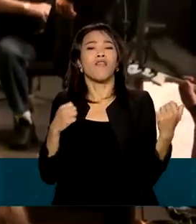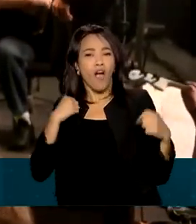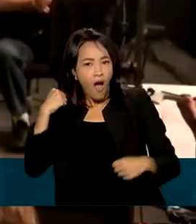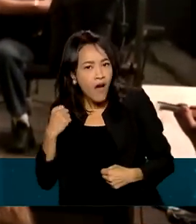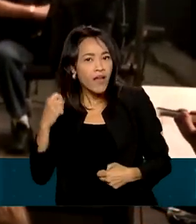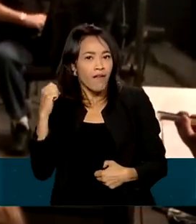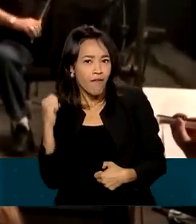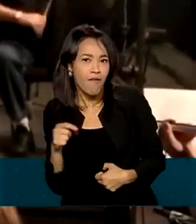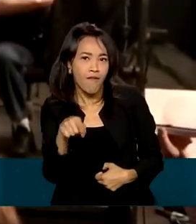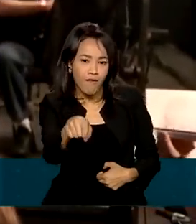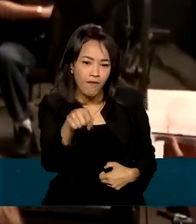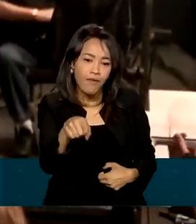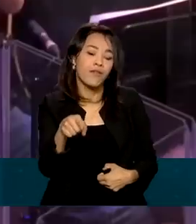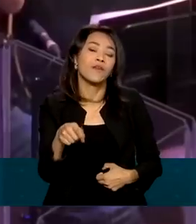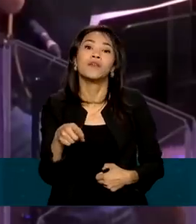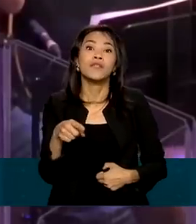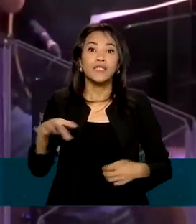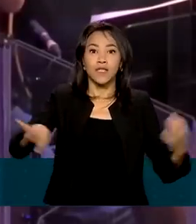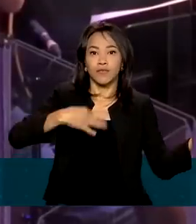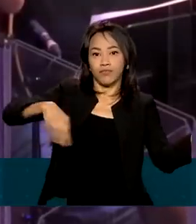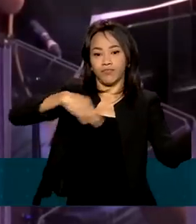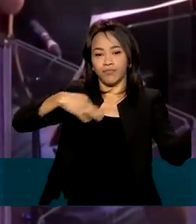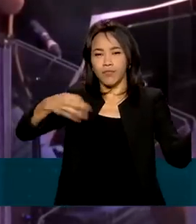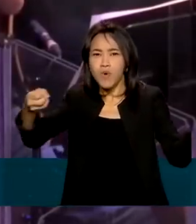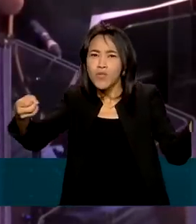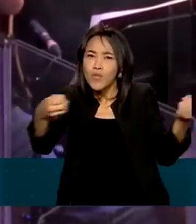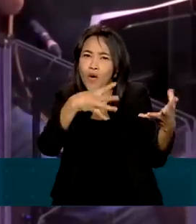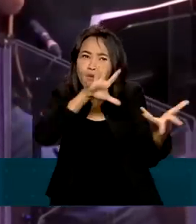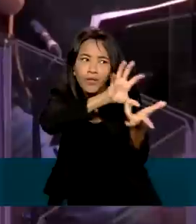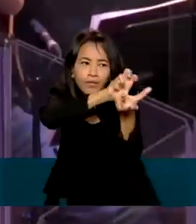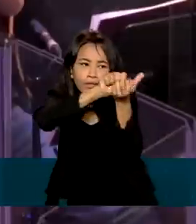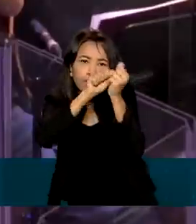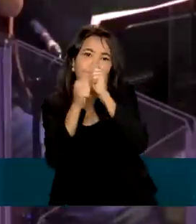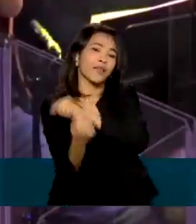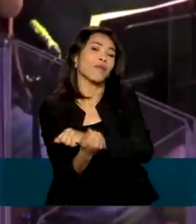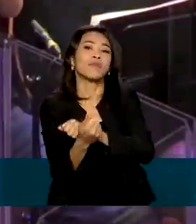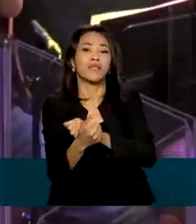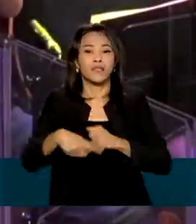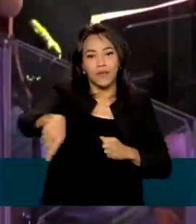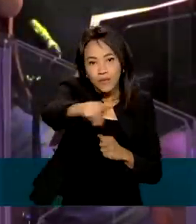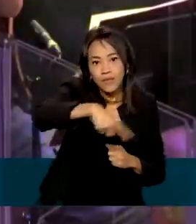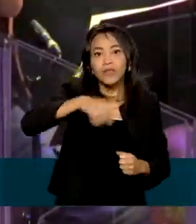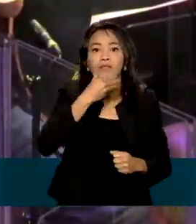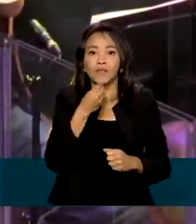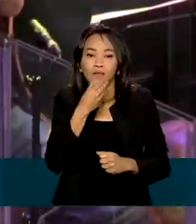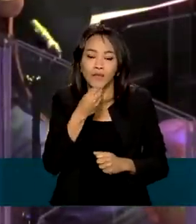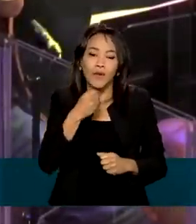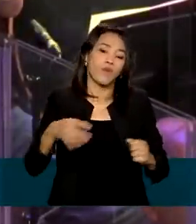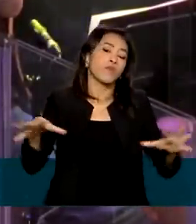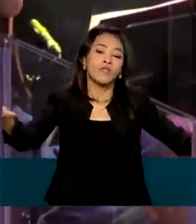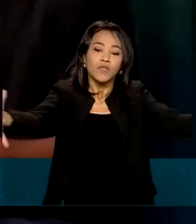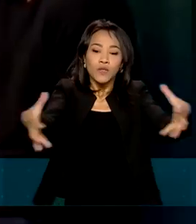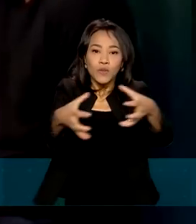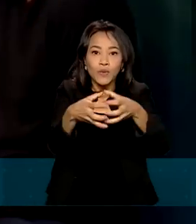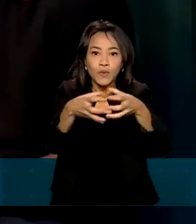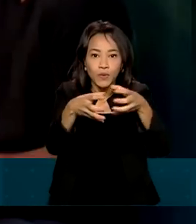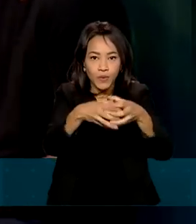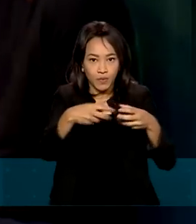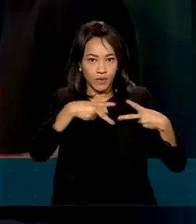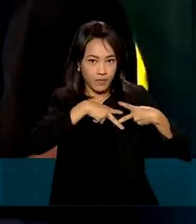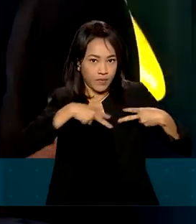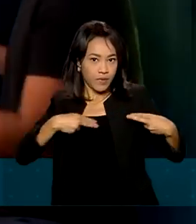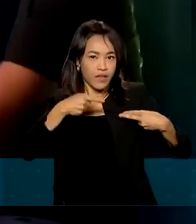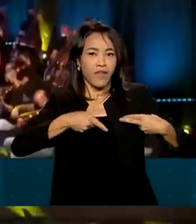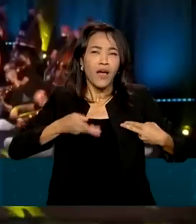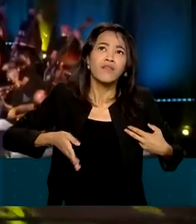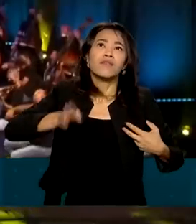Child O' Mine, do Guns N' Roses, ganhou uma nova roupagem nas mãos dos músicos da Orquestra Petrobras Sinfônica, que vai fazer